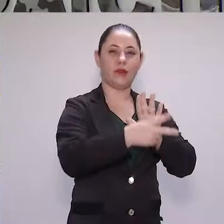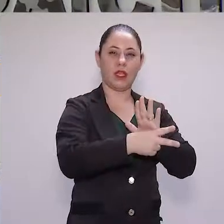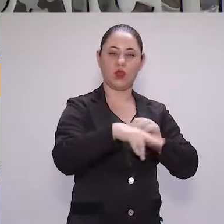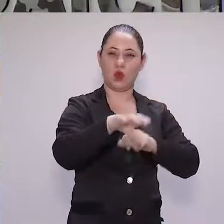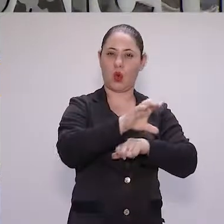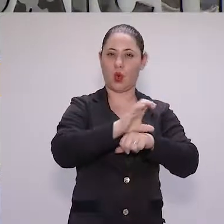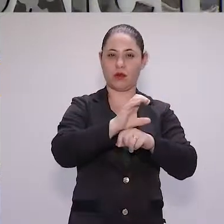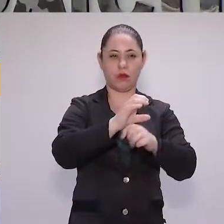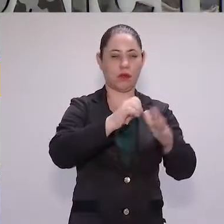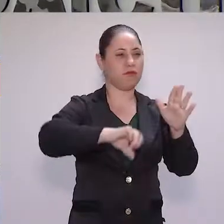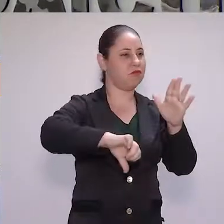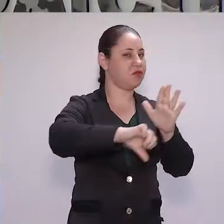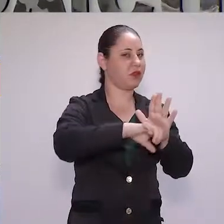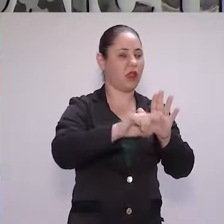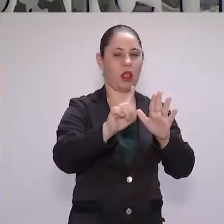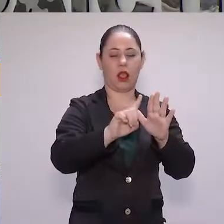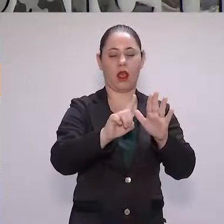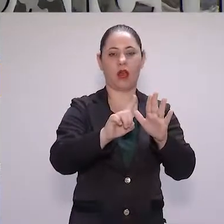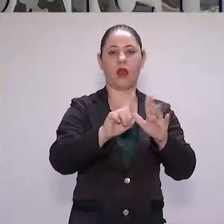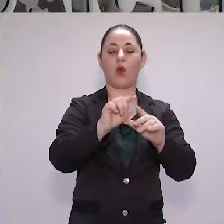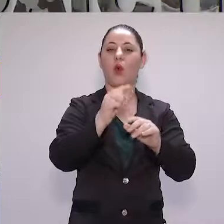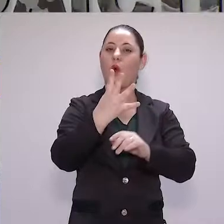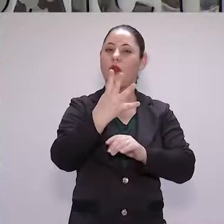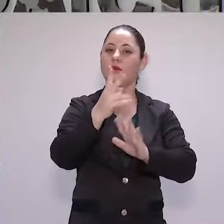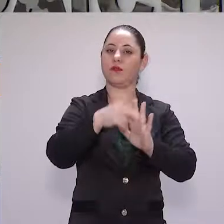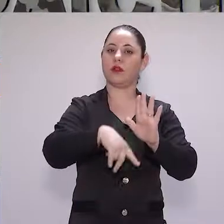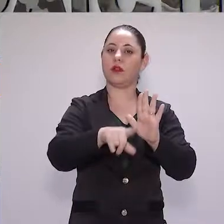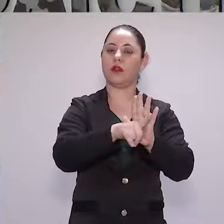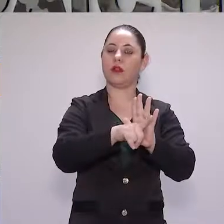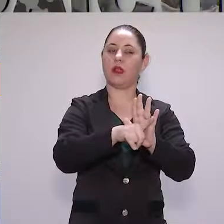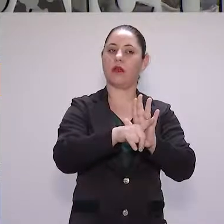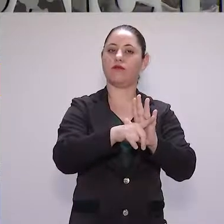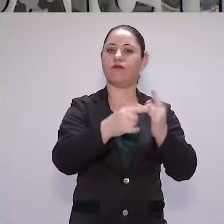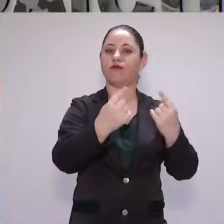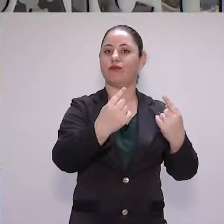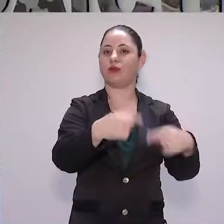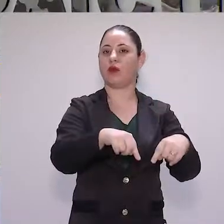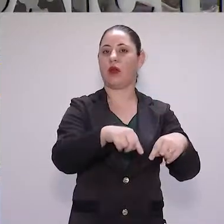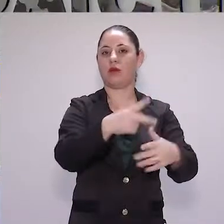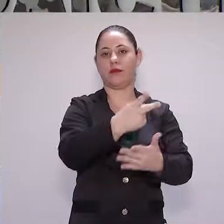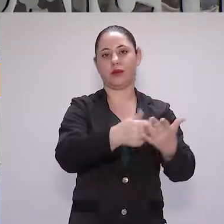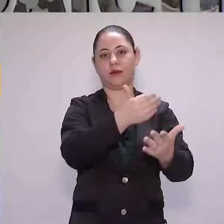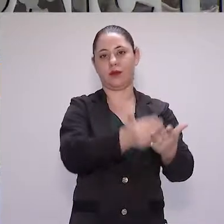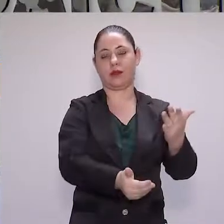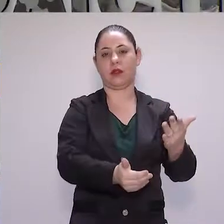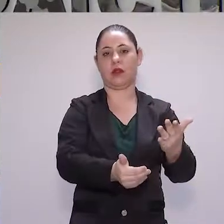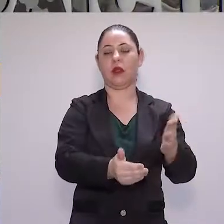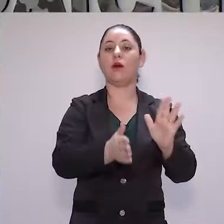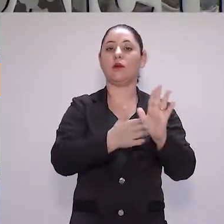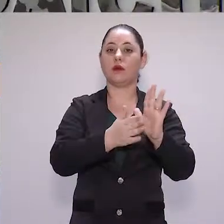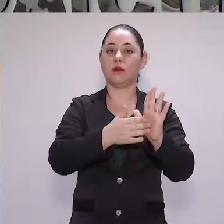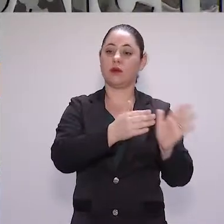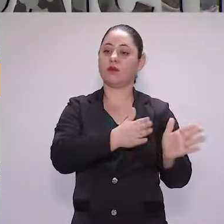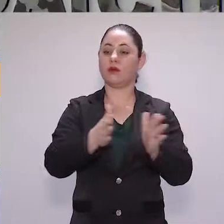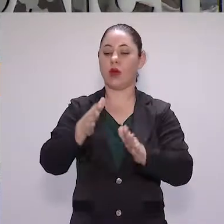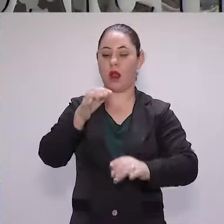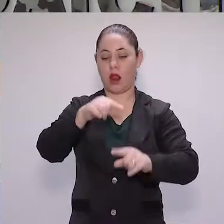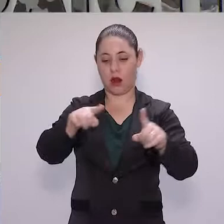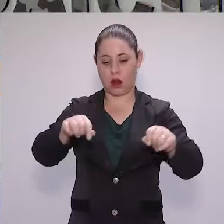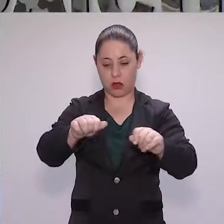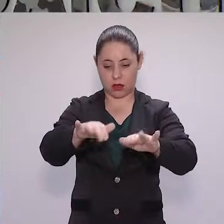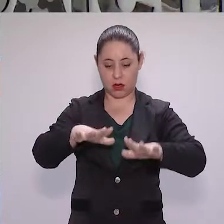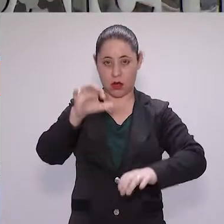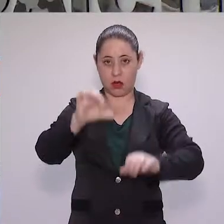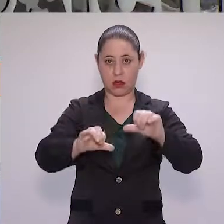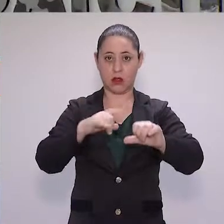constitucionalidade, quatro projetos de lei receberam pareceres contrários. Entre as proposições que seguem para apreciação